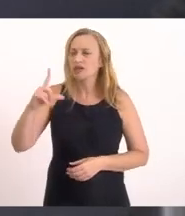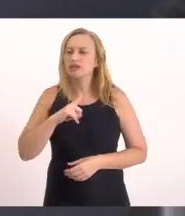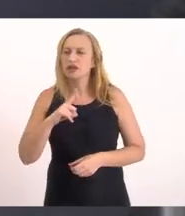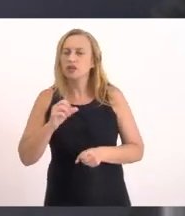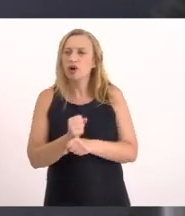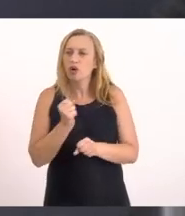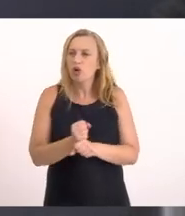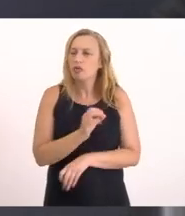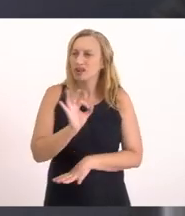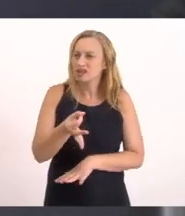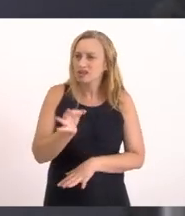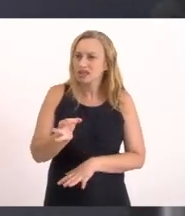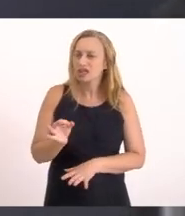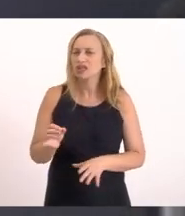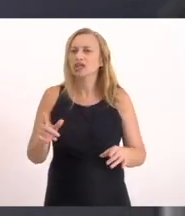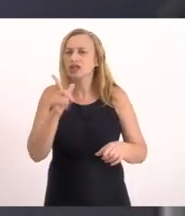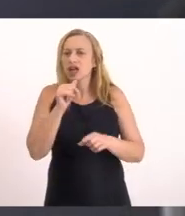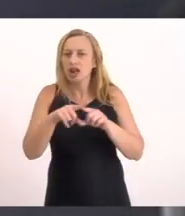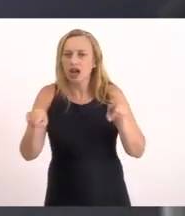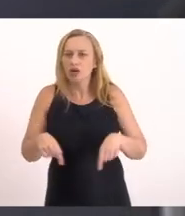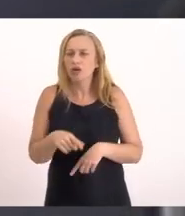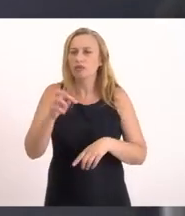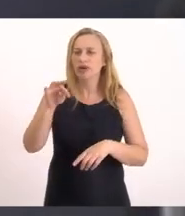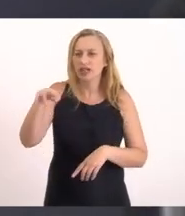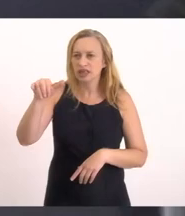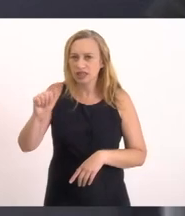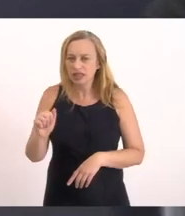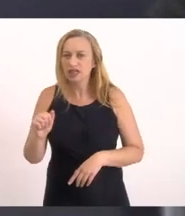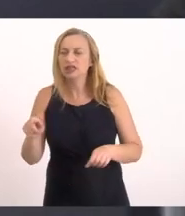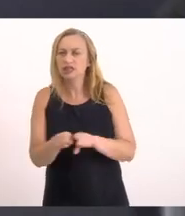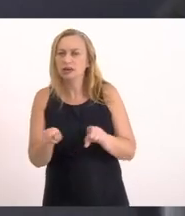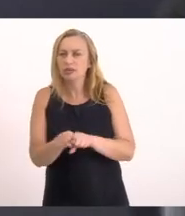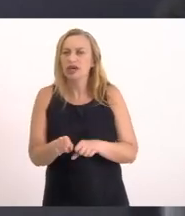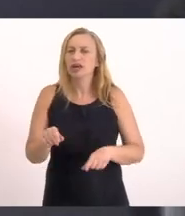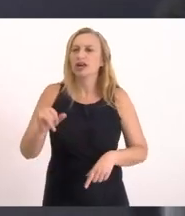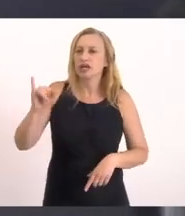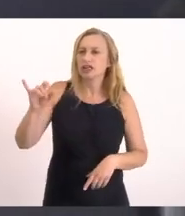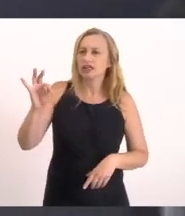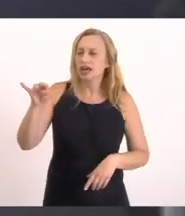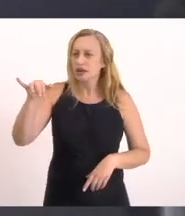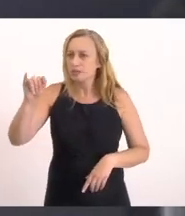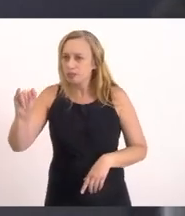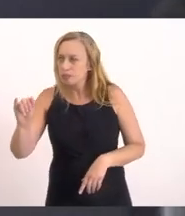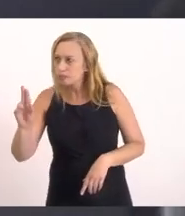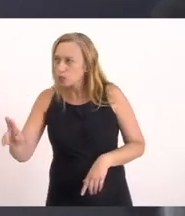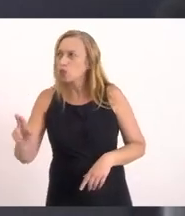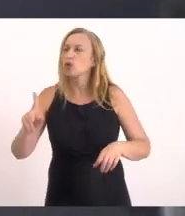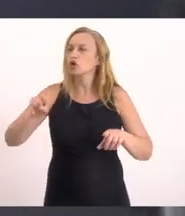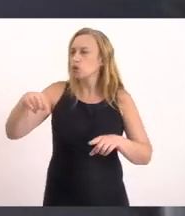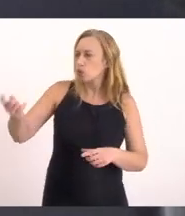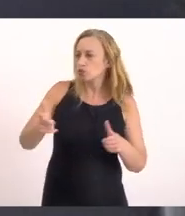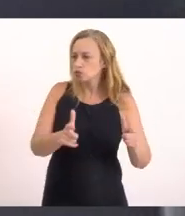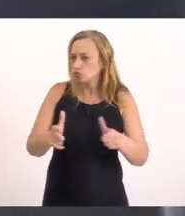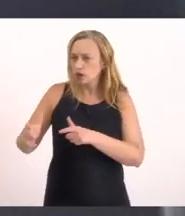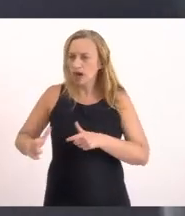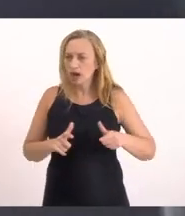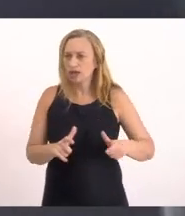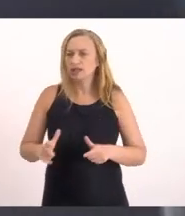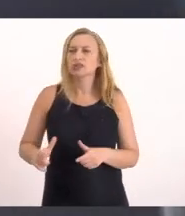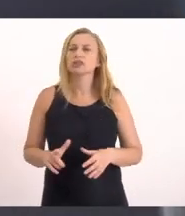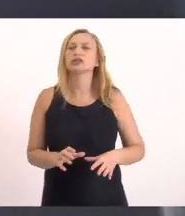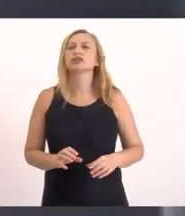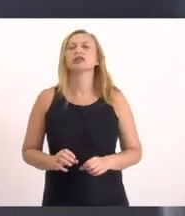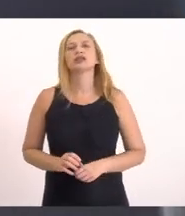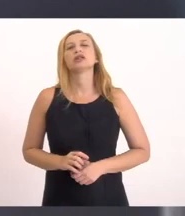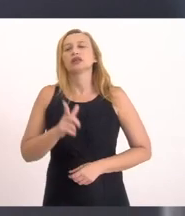obra definitiva Tanto na Lagoa de Piratininga Quanto na de Itaipu Em Saquarema E em outros demais Em outros demais sistemas